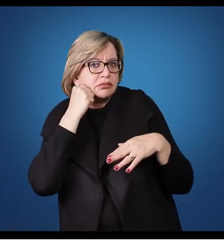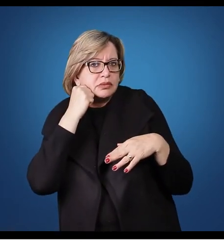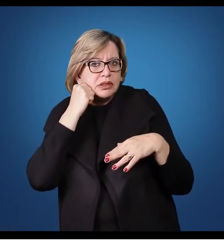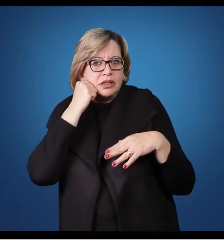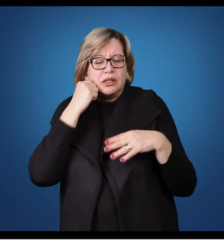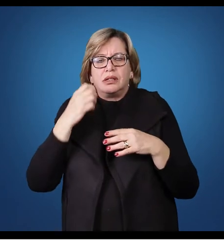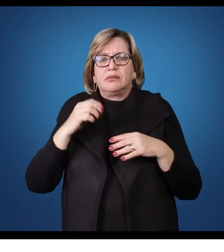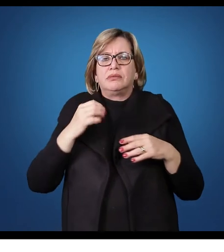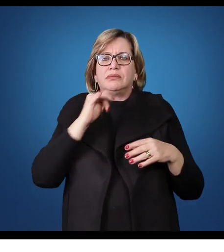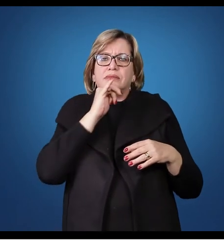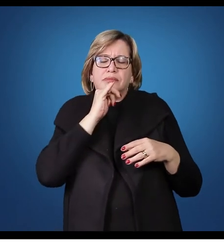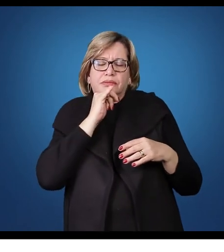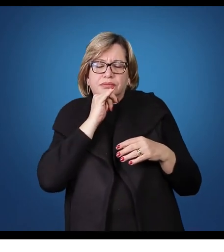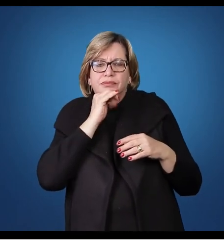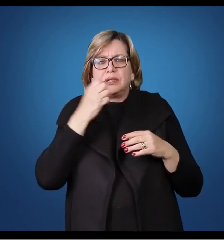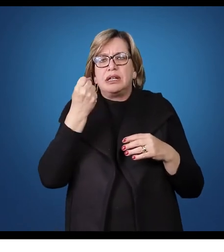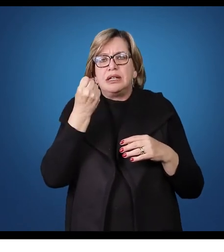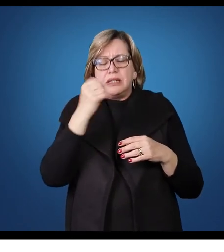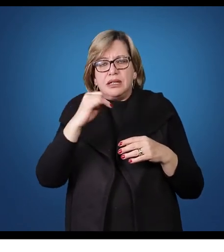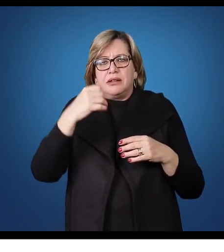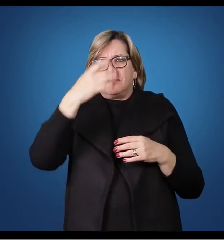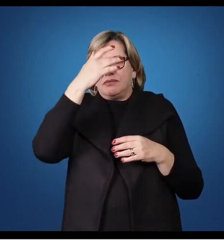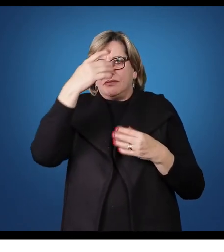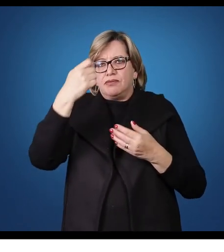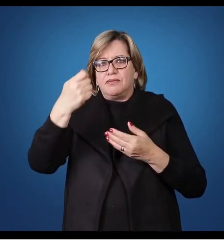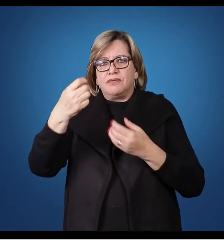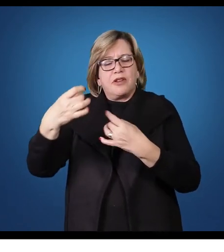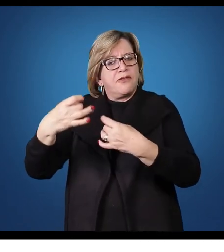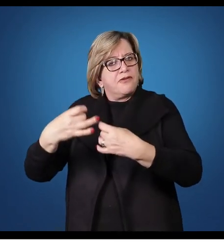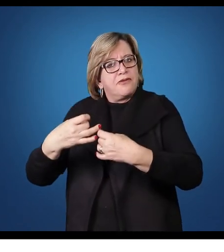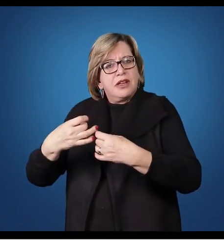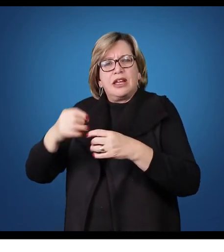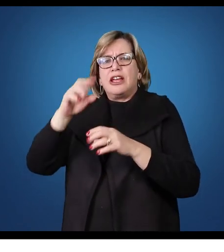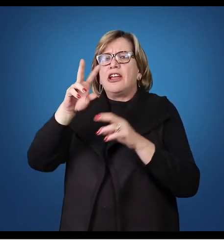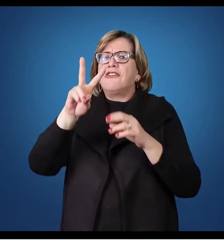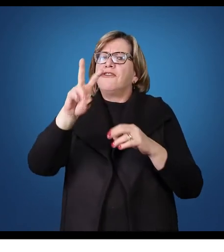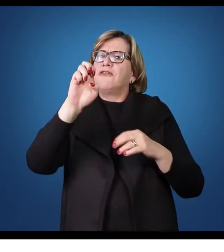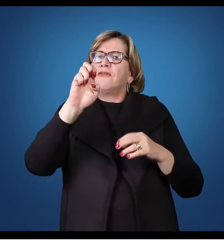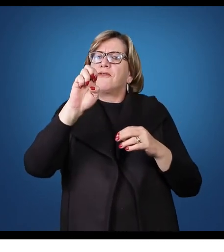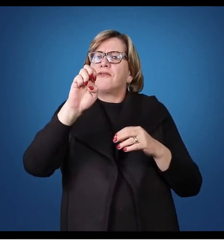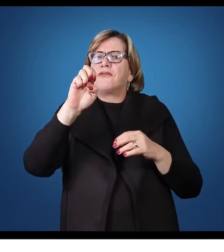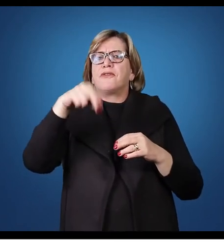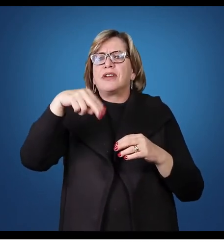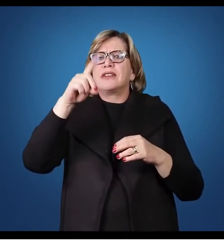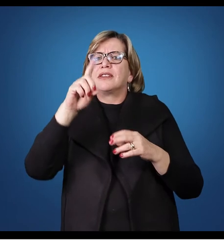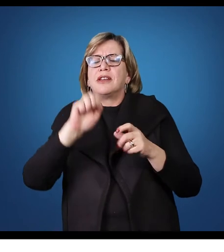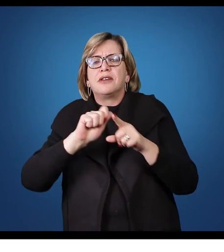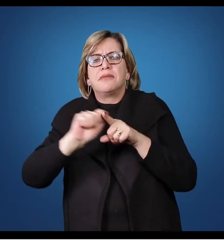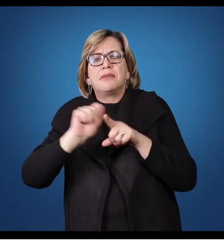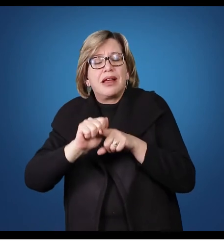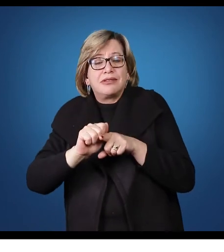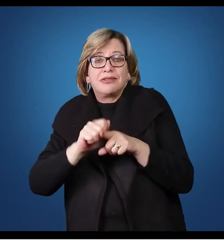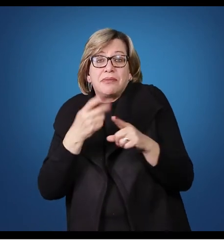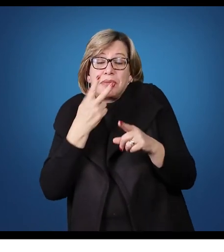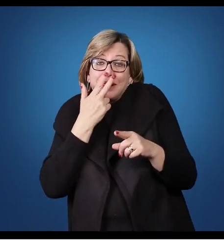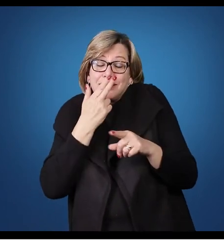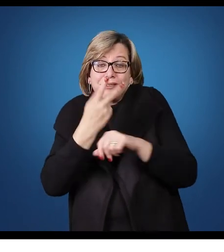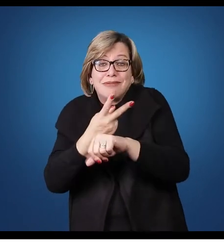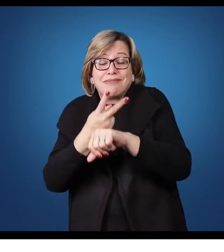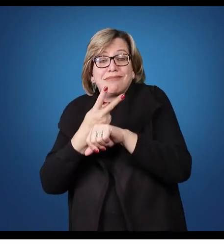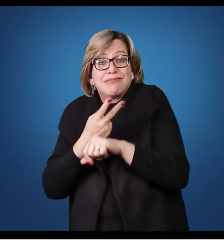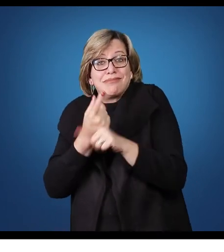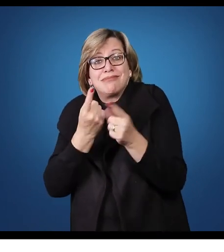fornecedor me vende a prazo, por um determinado momento, aquele fornecedor está me emprestando aquele dinheiro